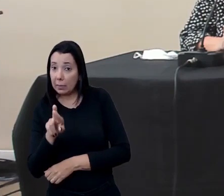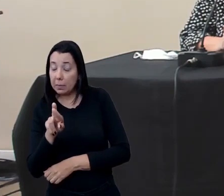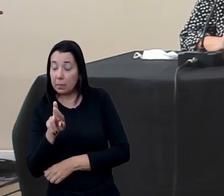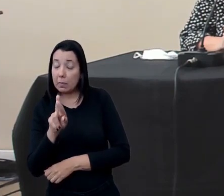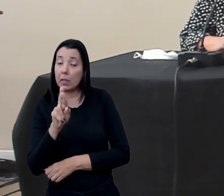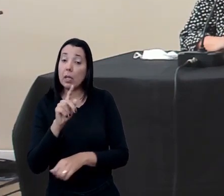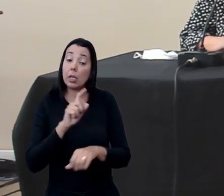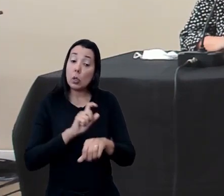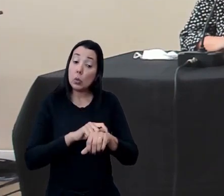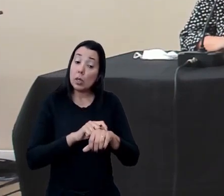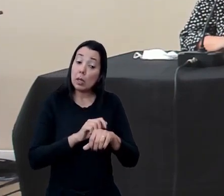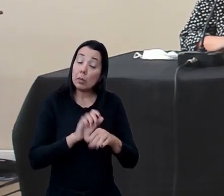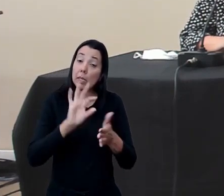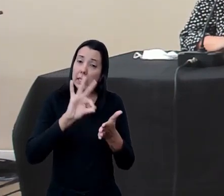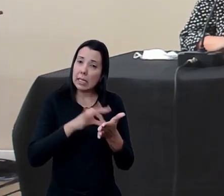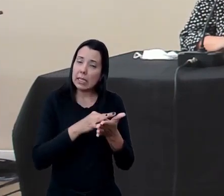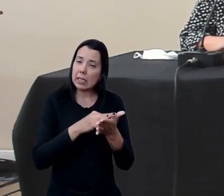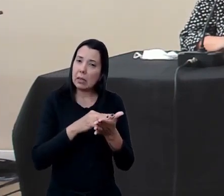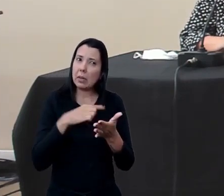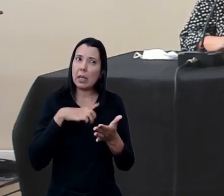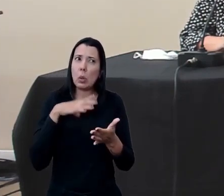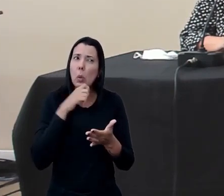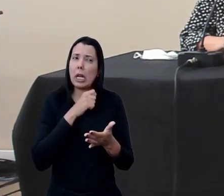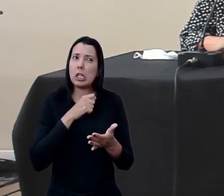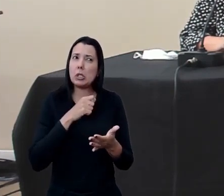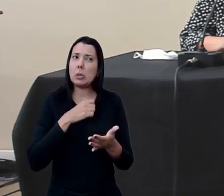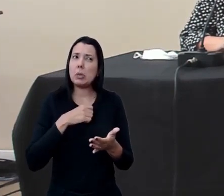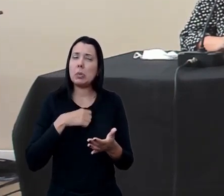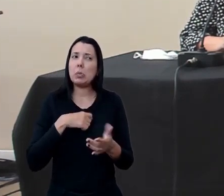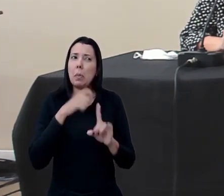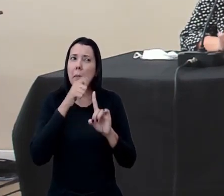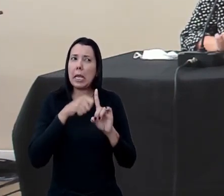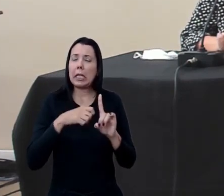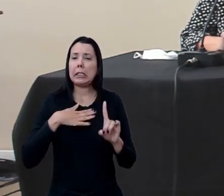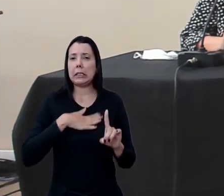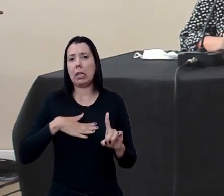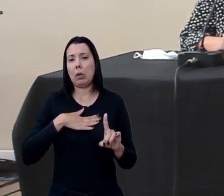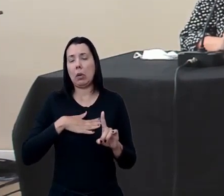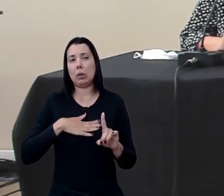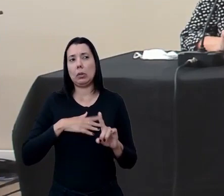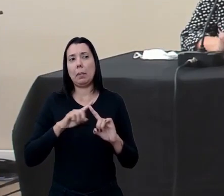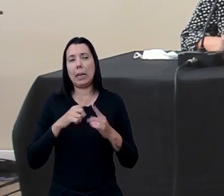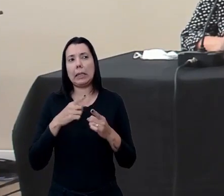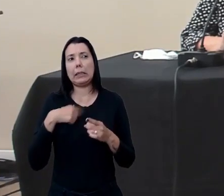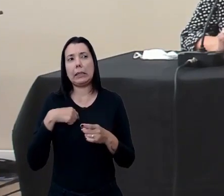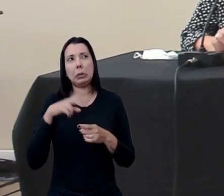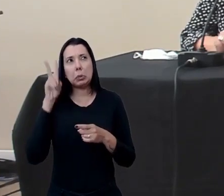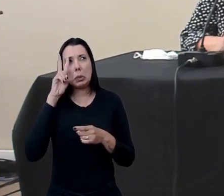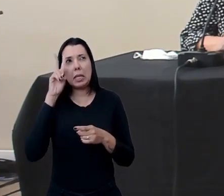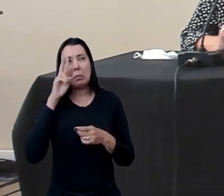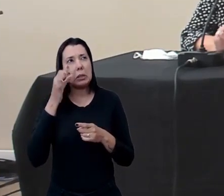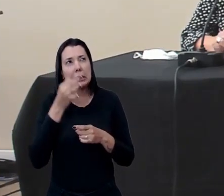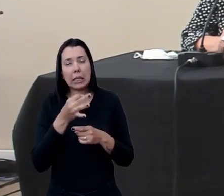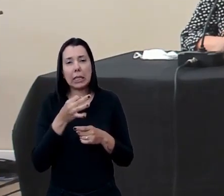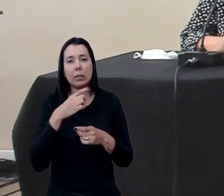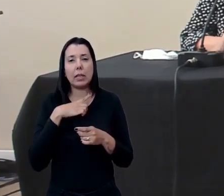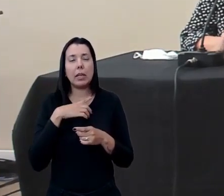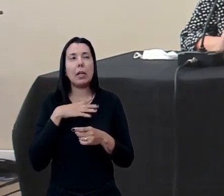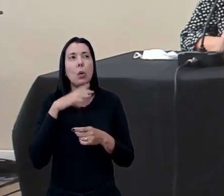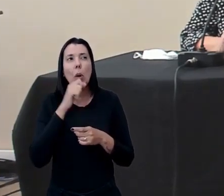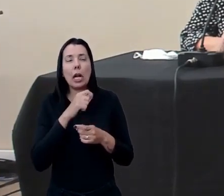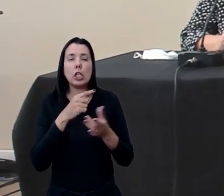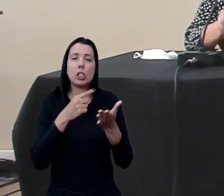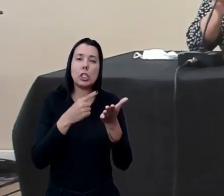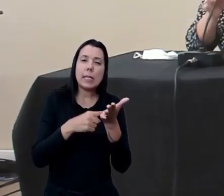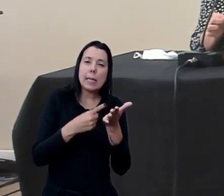da inscrição eu acho que foi para agosto se não me falha a memória mas ainda assim eu acho que toda essa questão de calendário